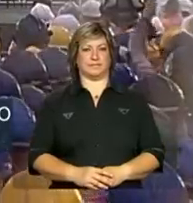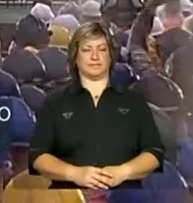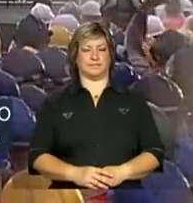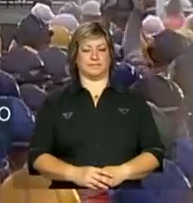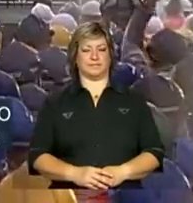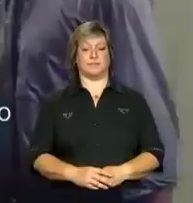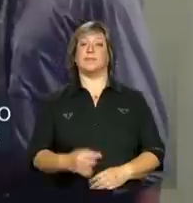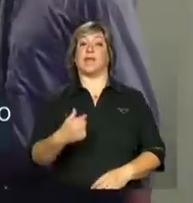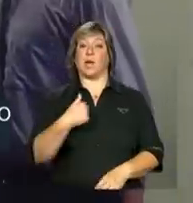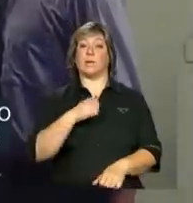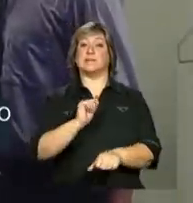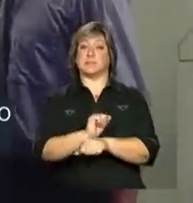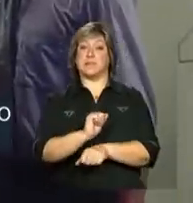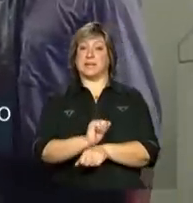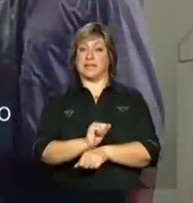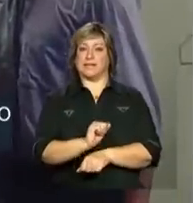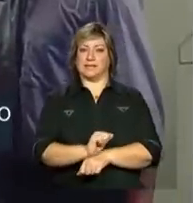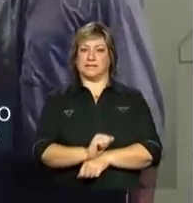Eu espero